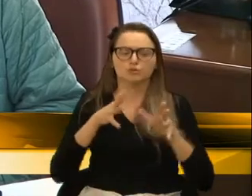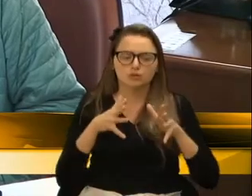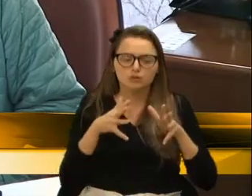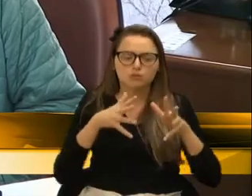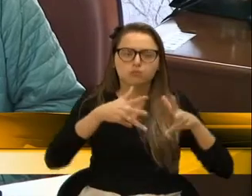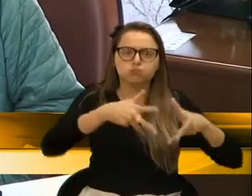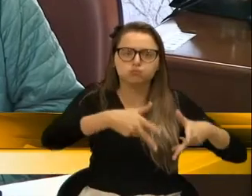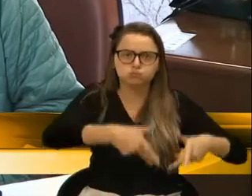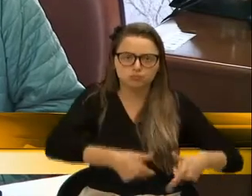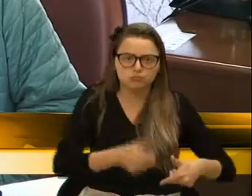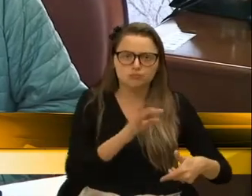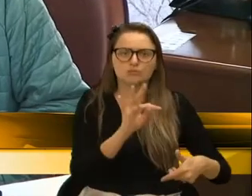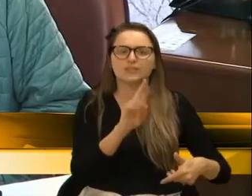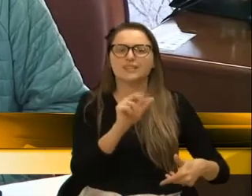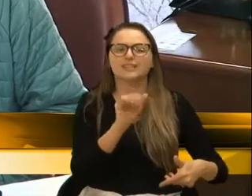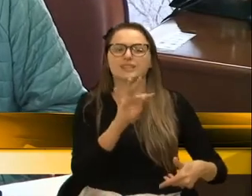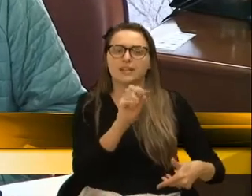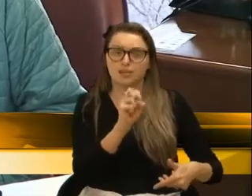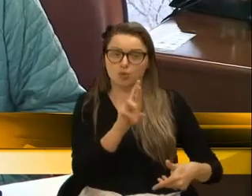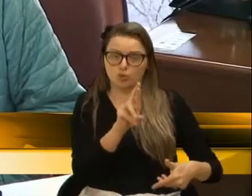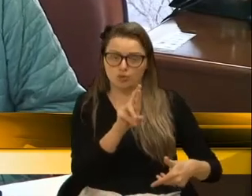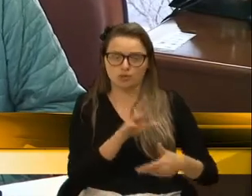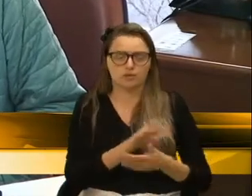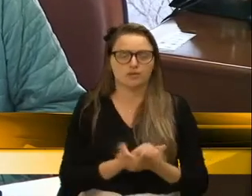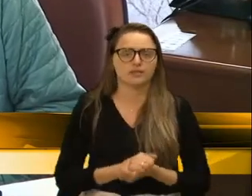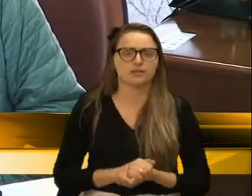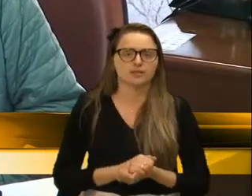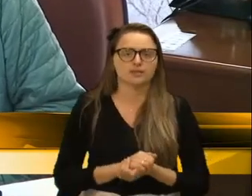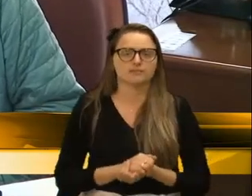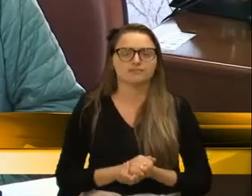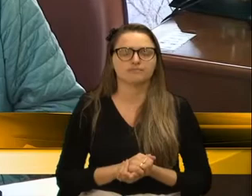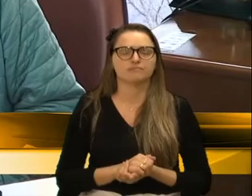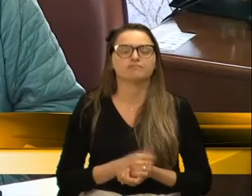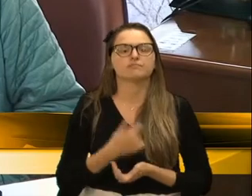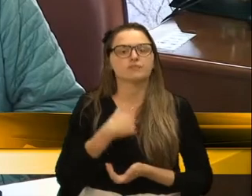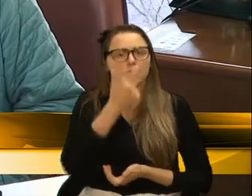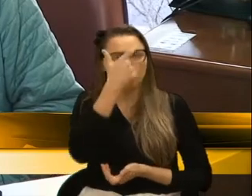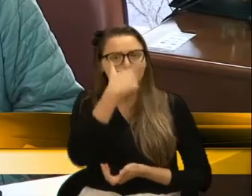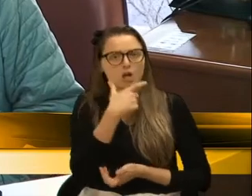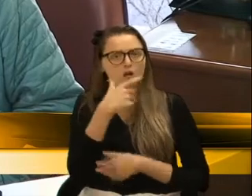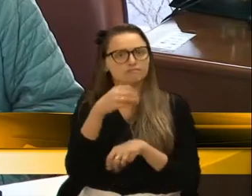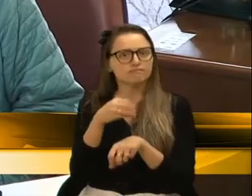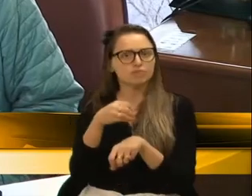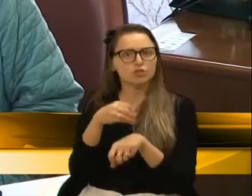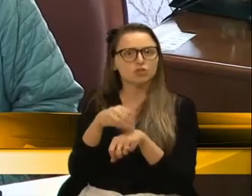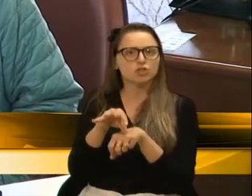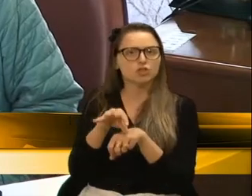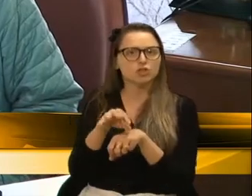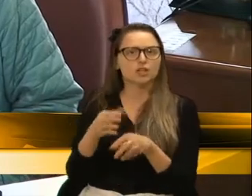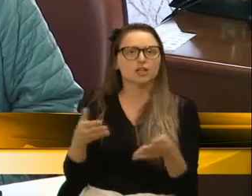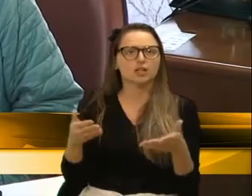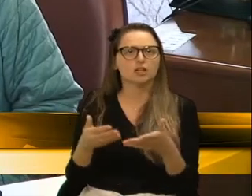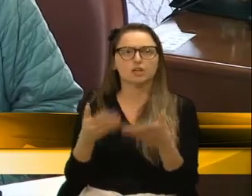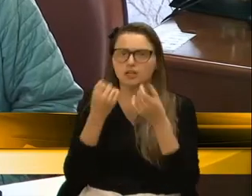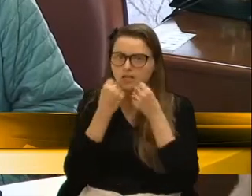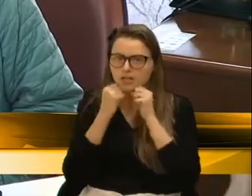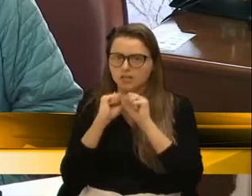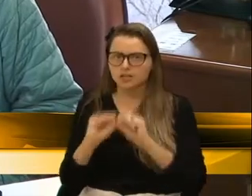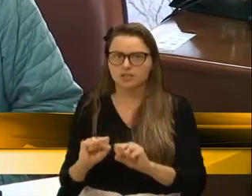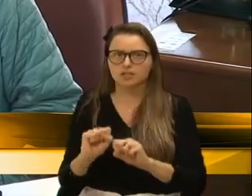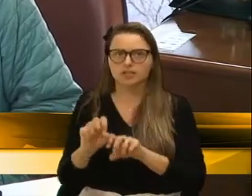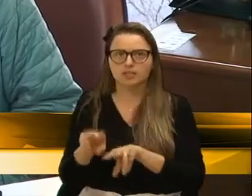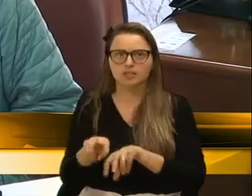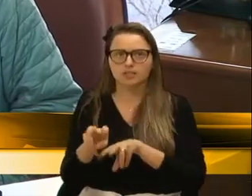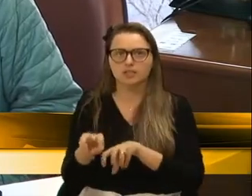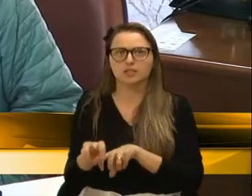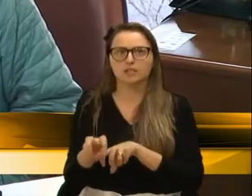rural com tratores. Então, eu até acho que daria uma sugestão à nossa Secretaria da Agricultura, talvez